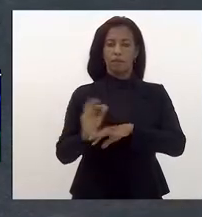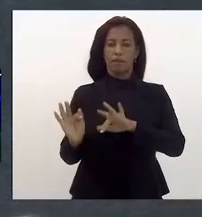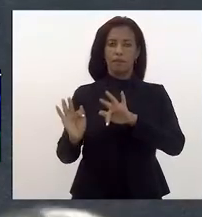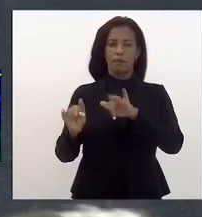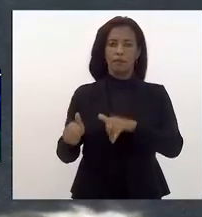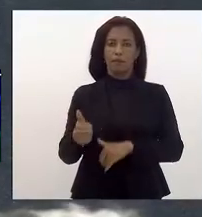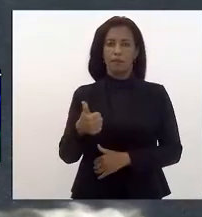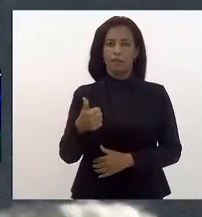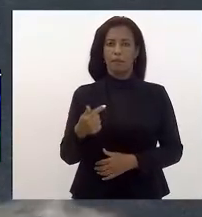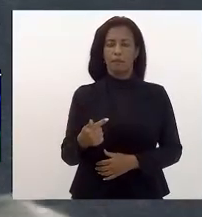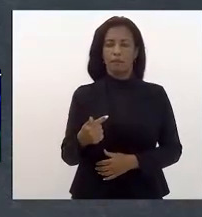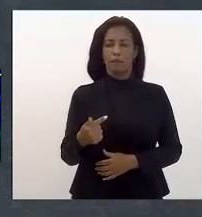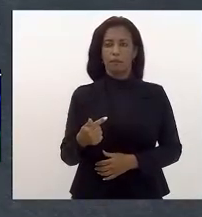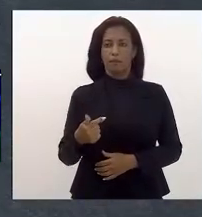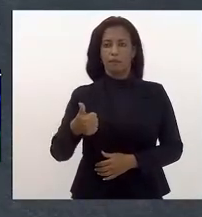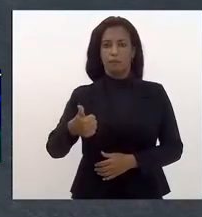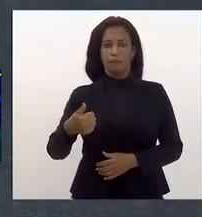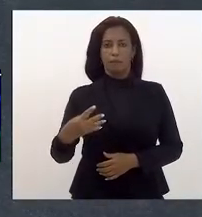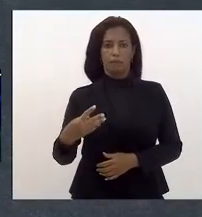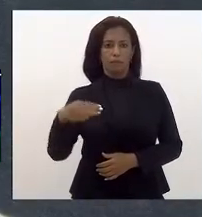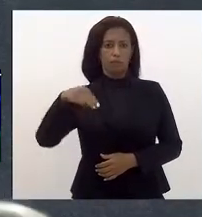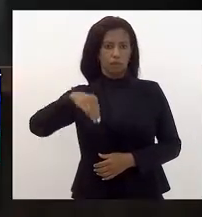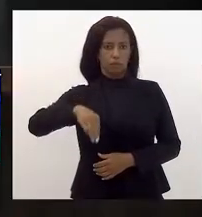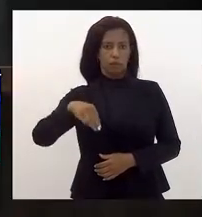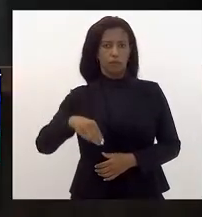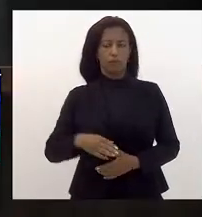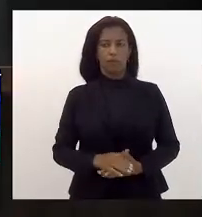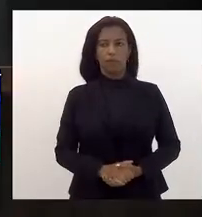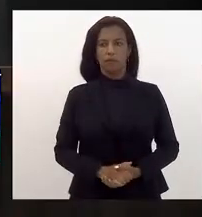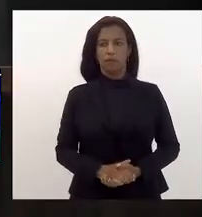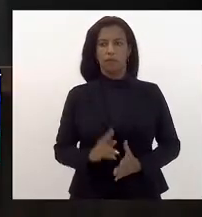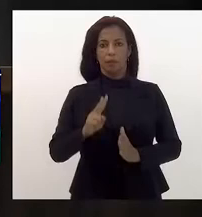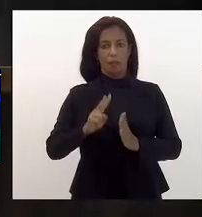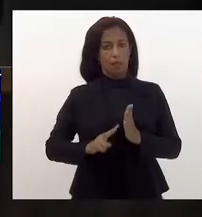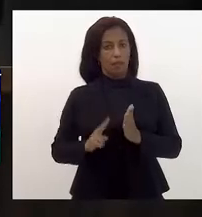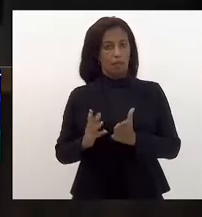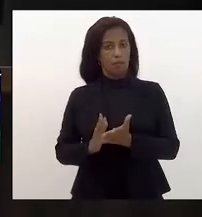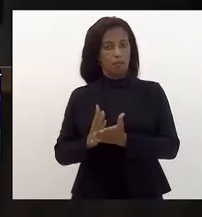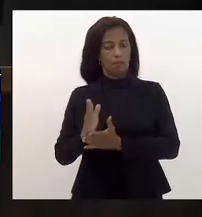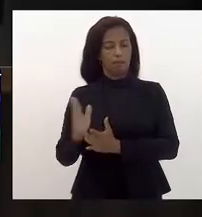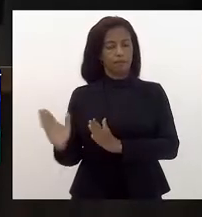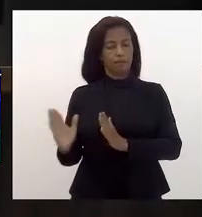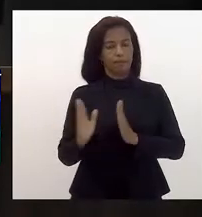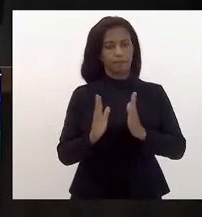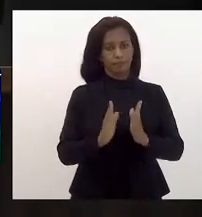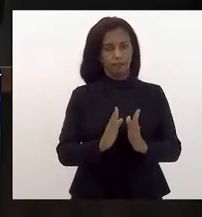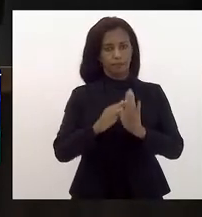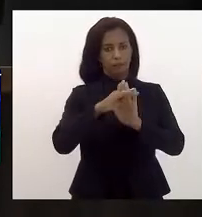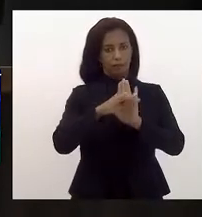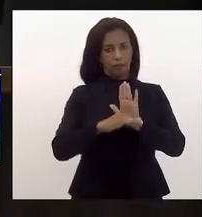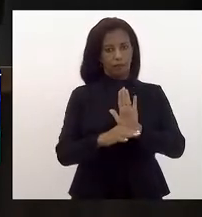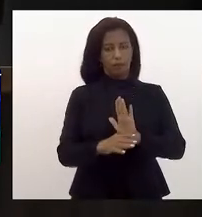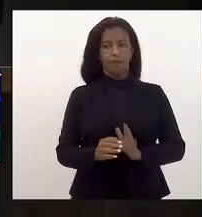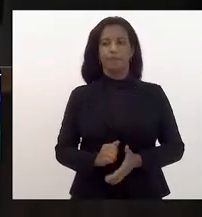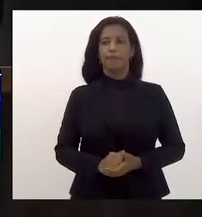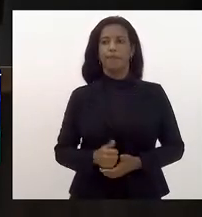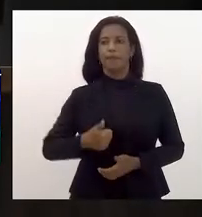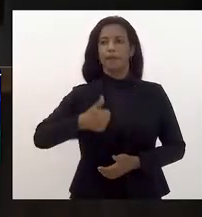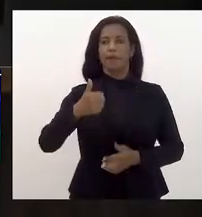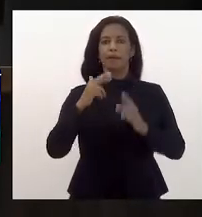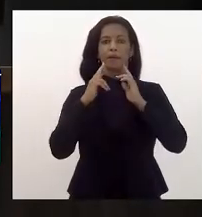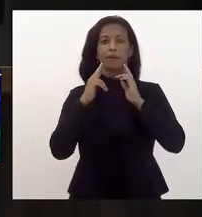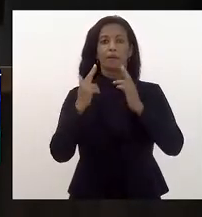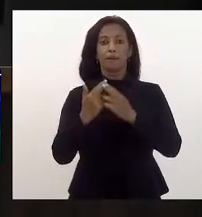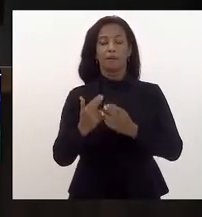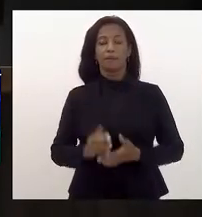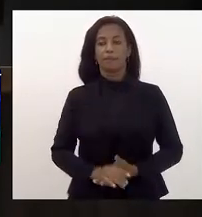encerrou-se às 17 horas e 14 minutos. Lida e aprovada a ata. Passa-se a ordem da primeira sessão extraordinária.